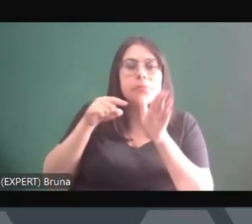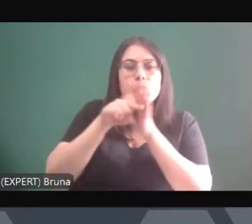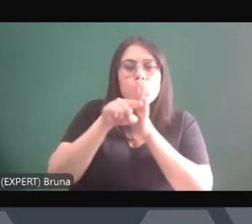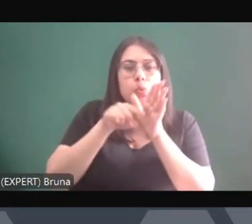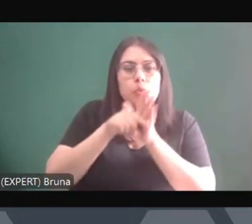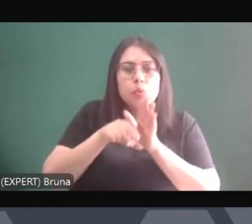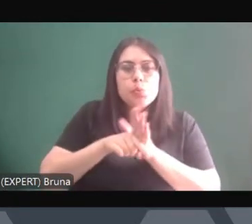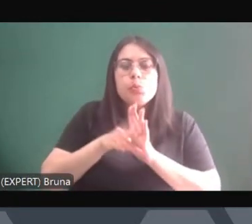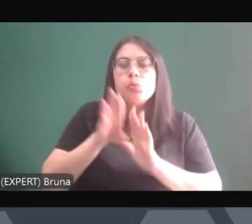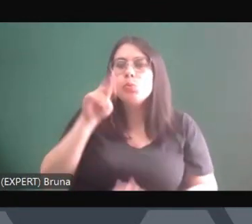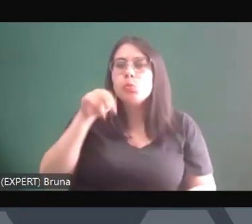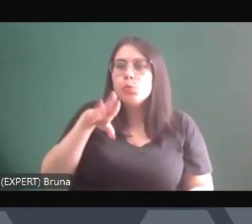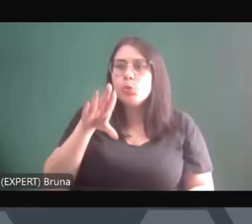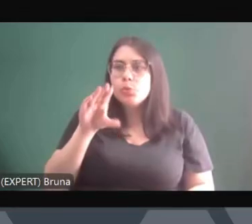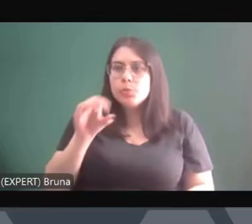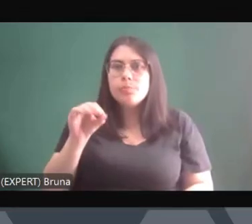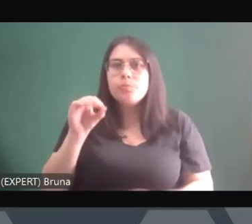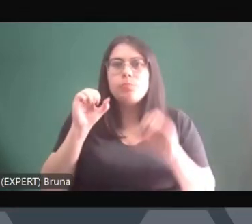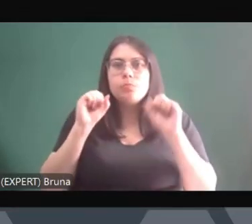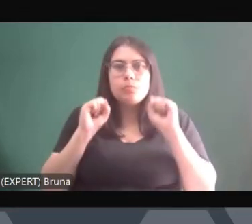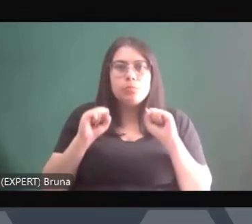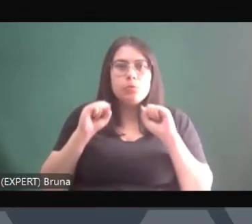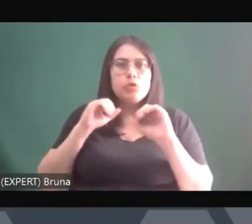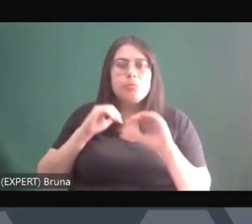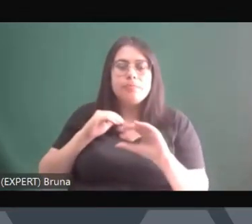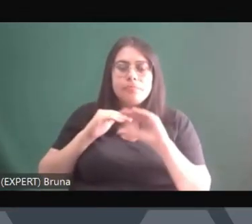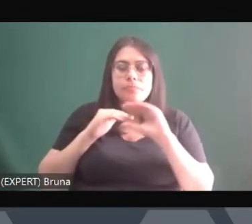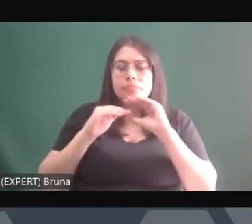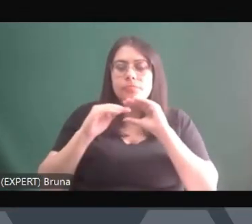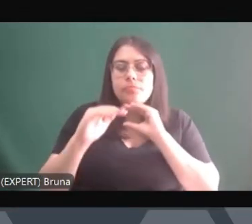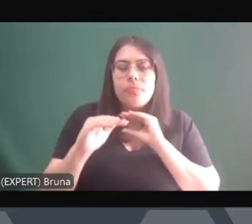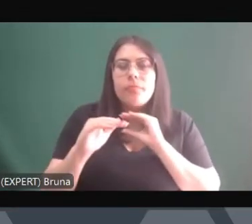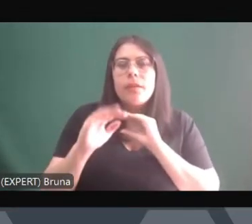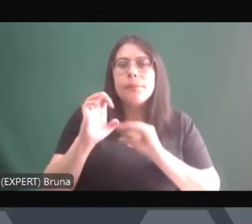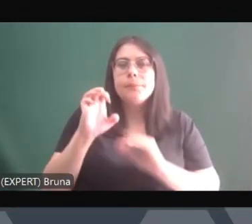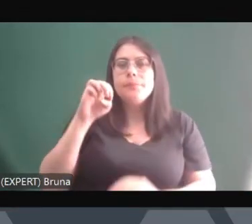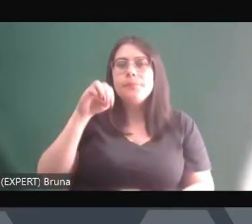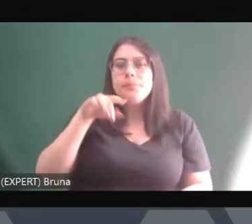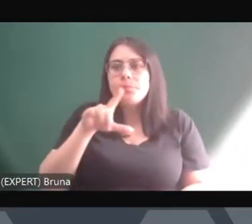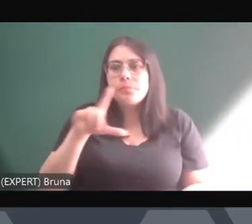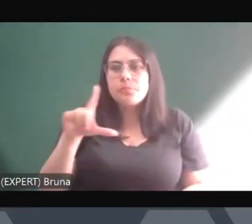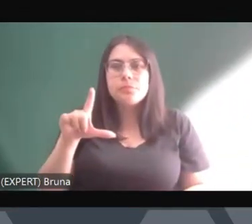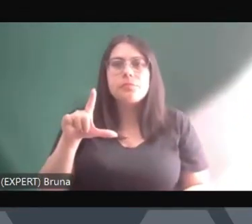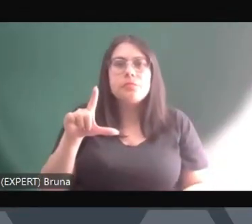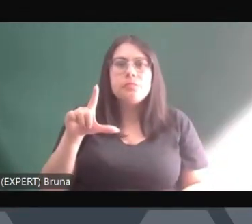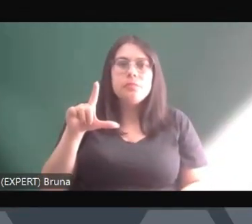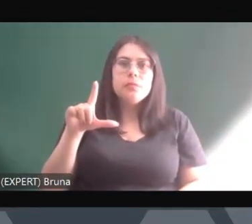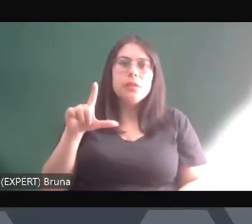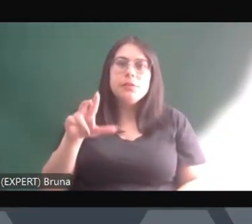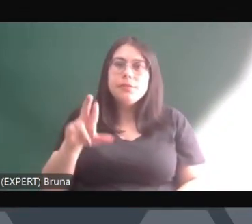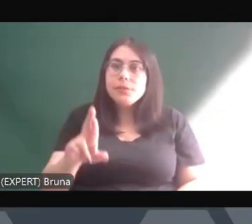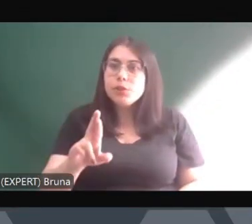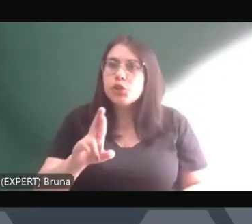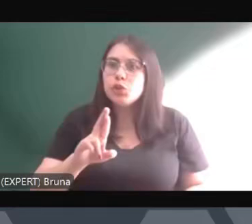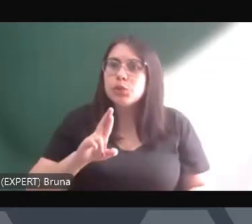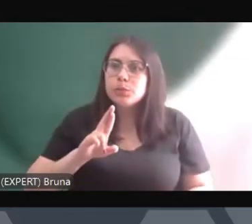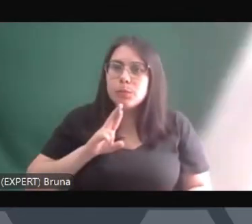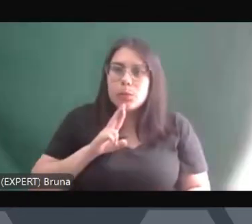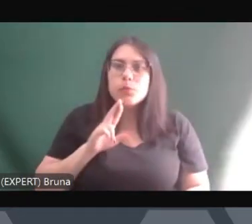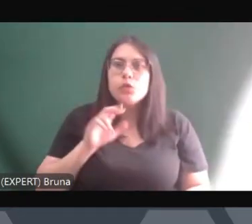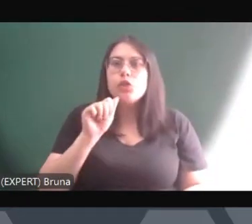recebidas pelo e-mail que está aqui na tela, iaresponde.br